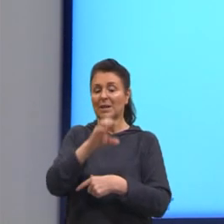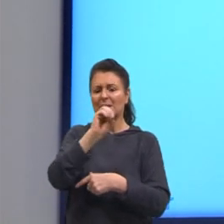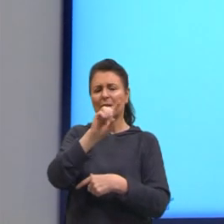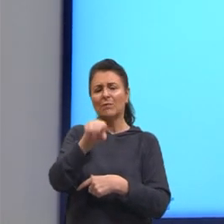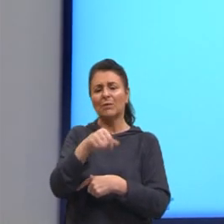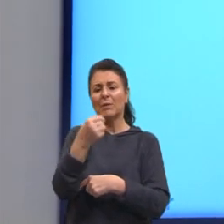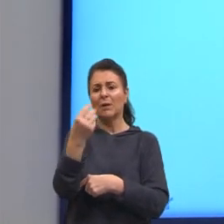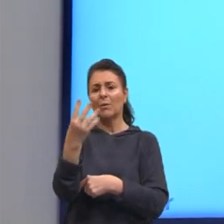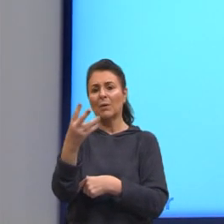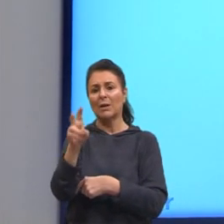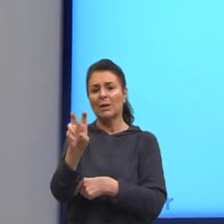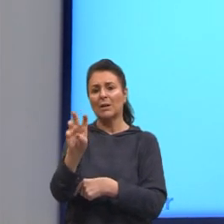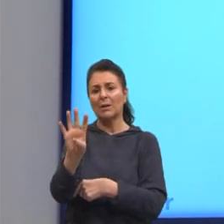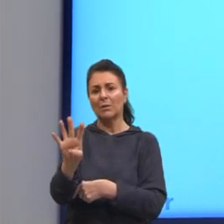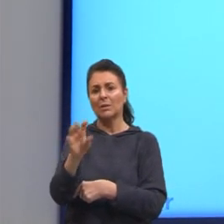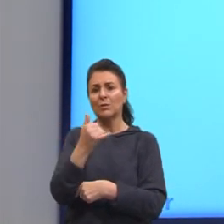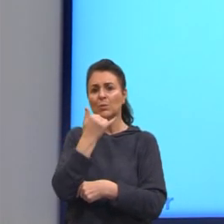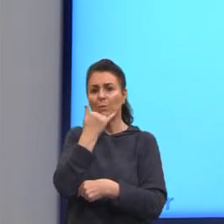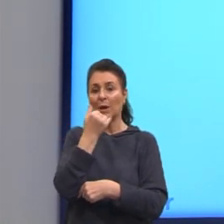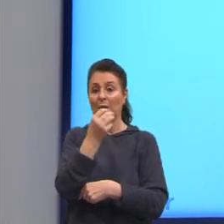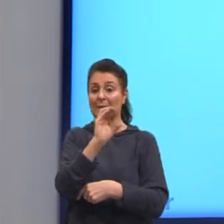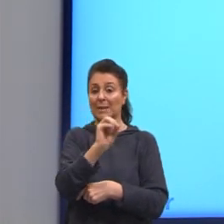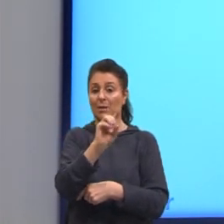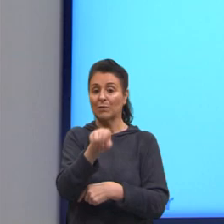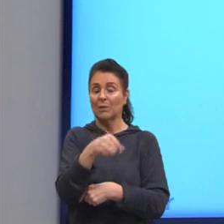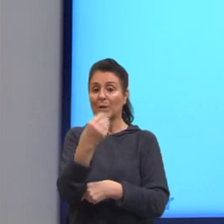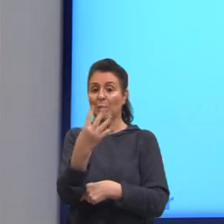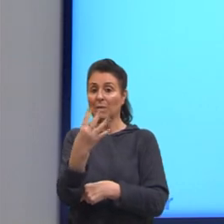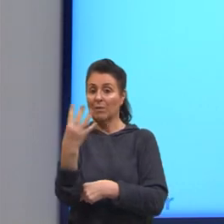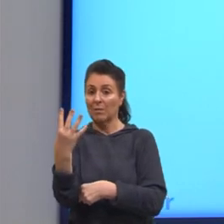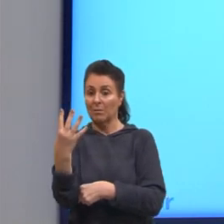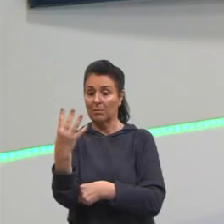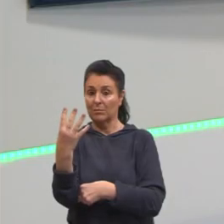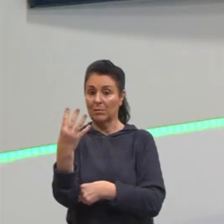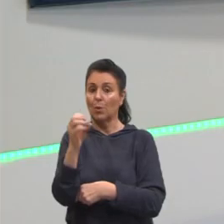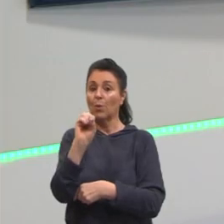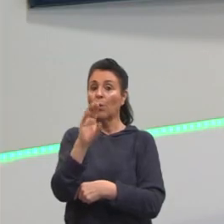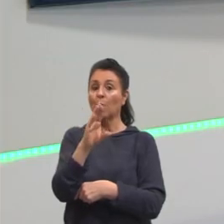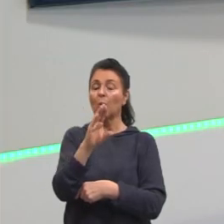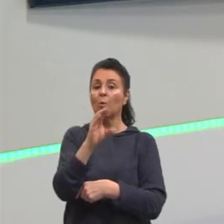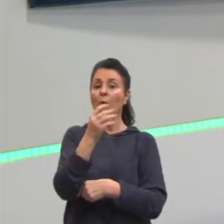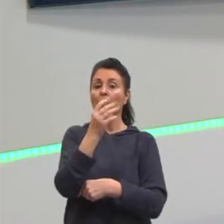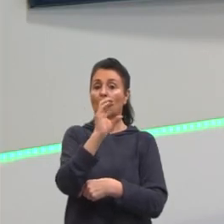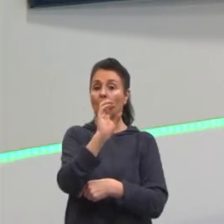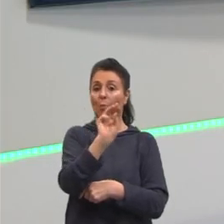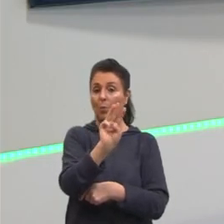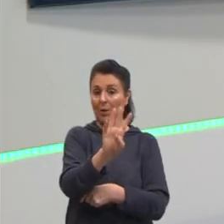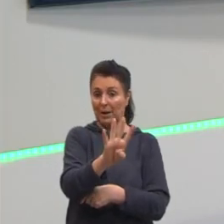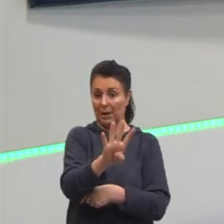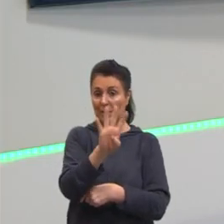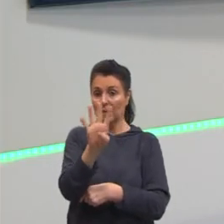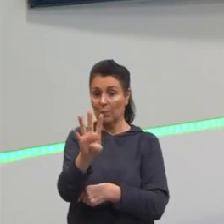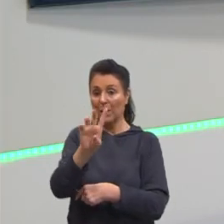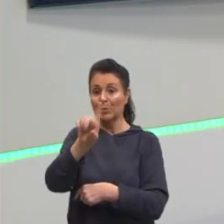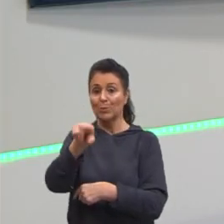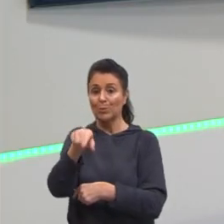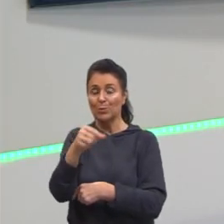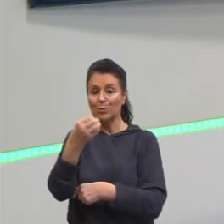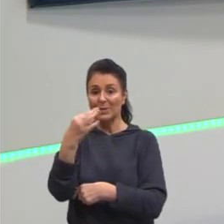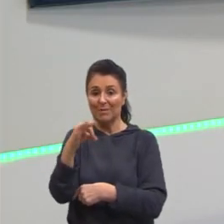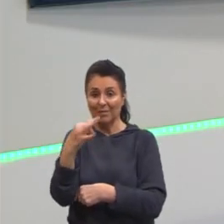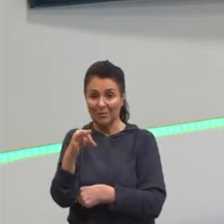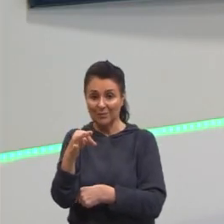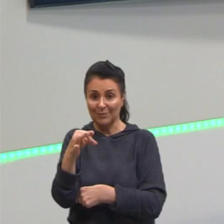,44, ou 44 centavos. Esse seria o valor do